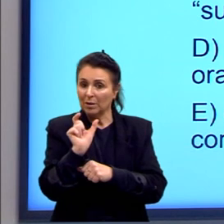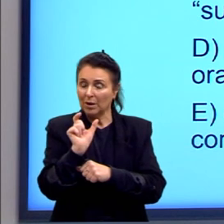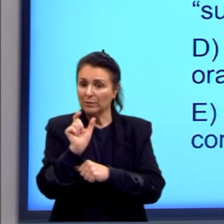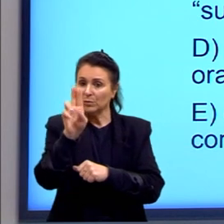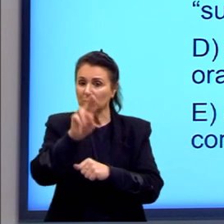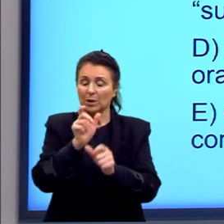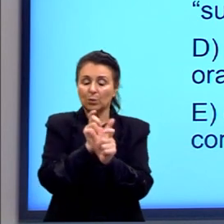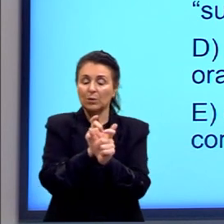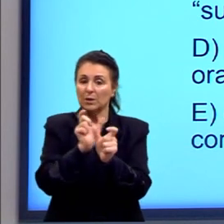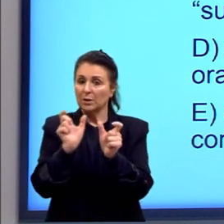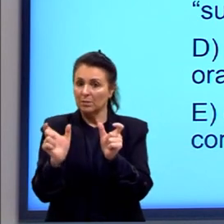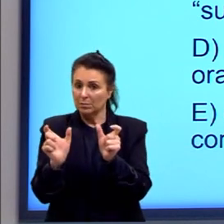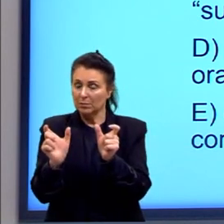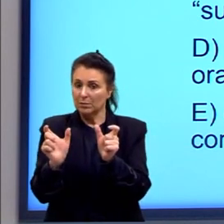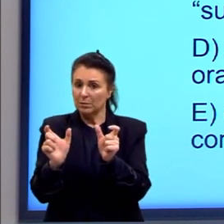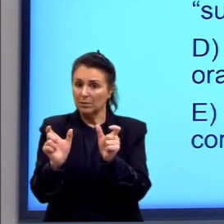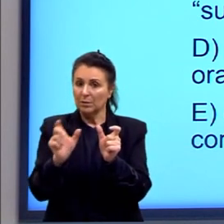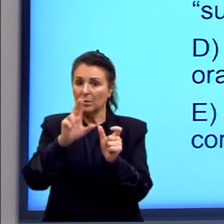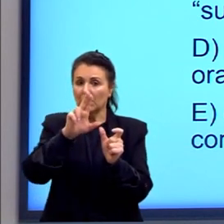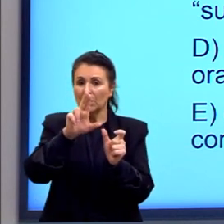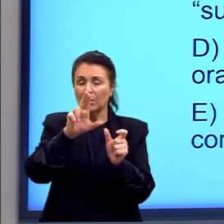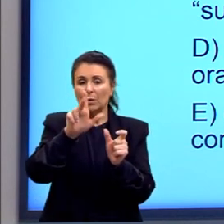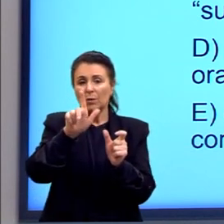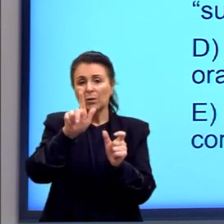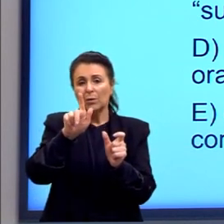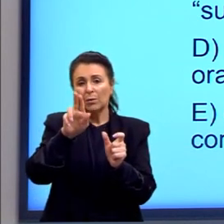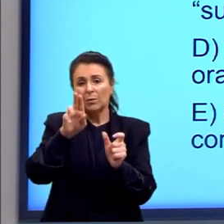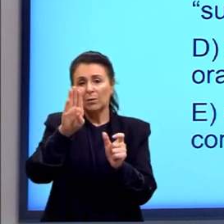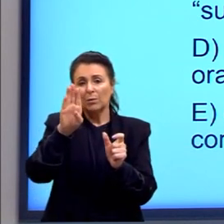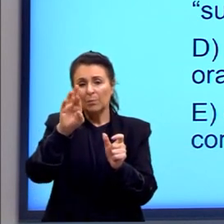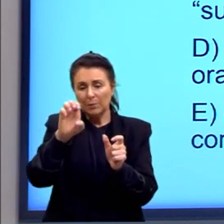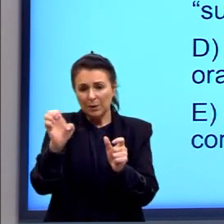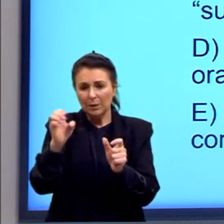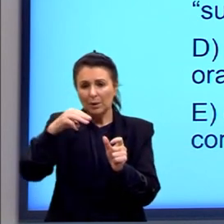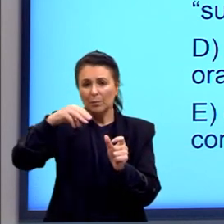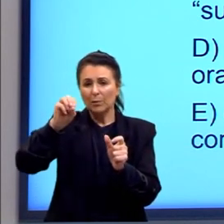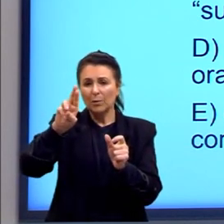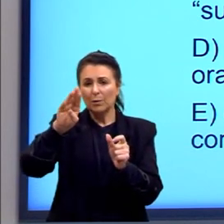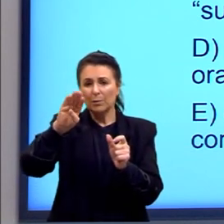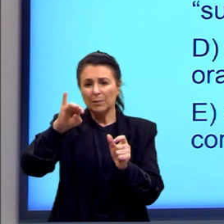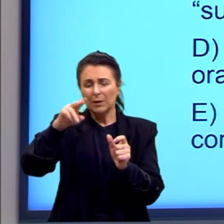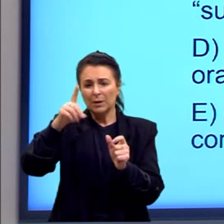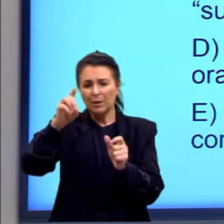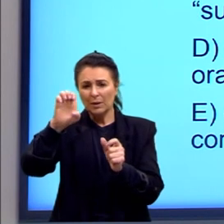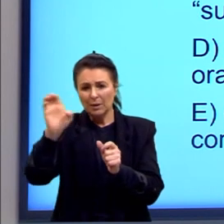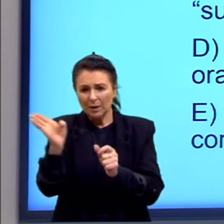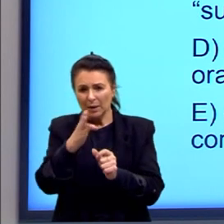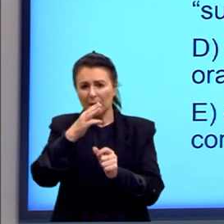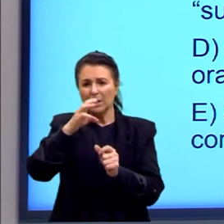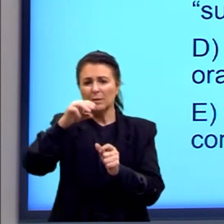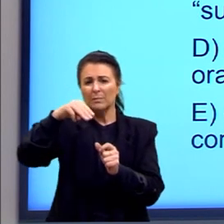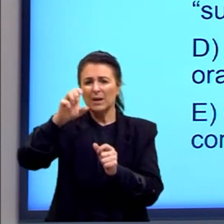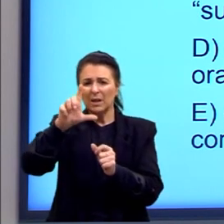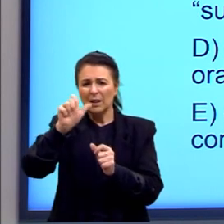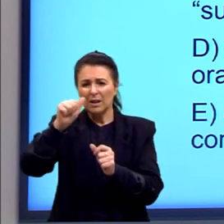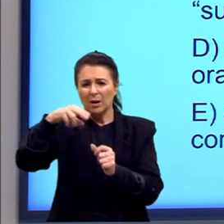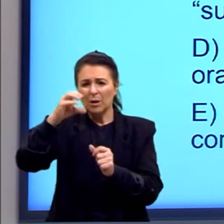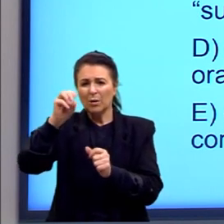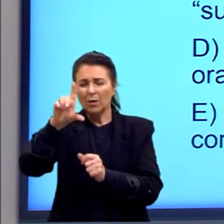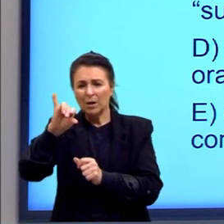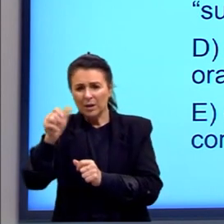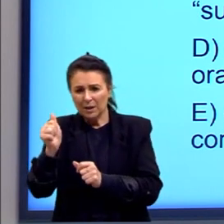sinônimos, como lúgriba e morbidez, melancolia e nostalgia. Letra C.